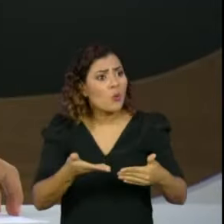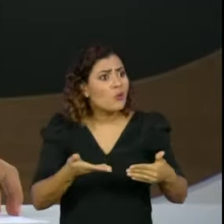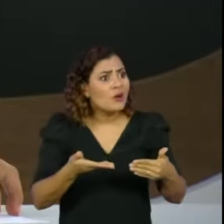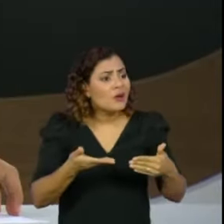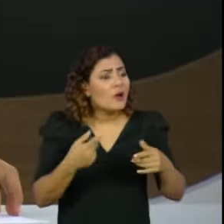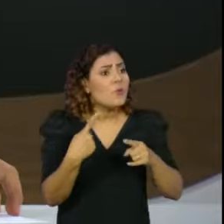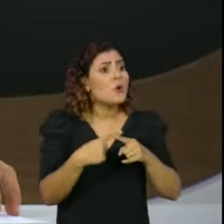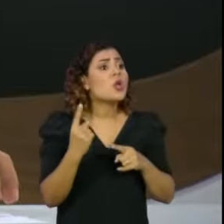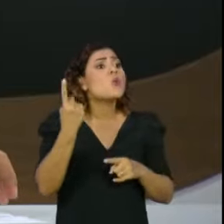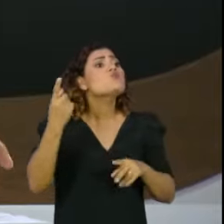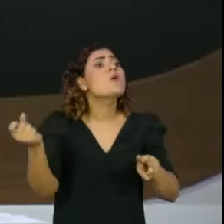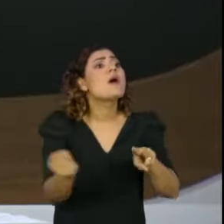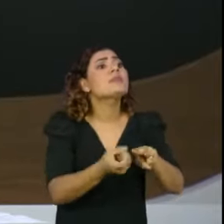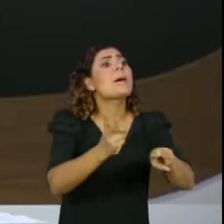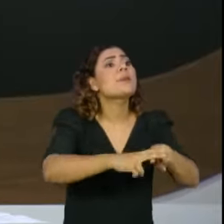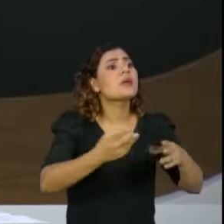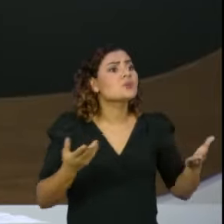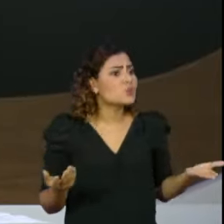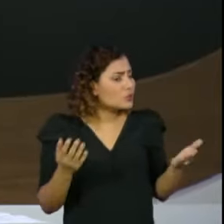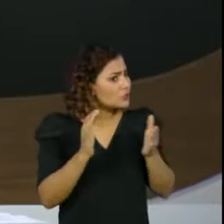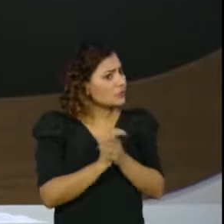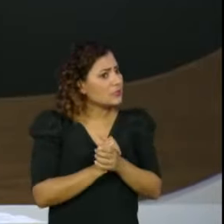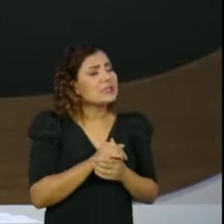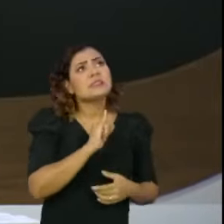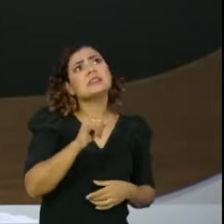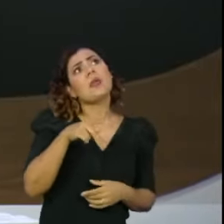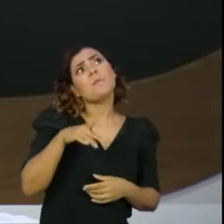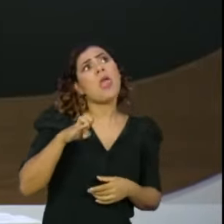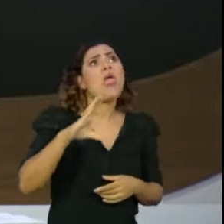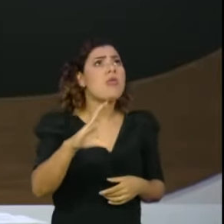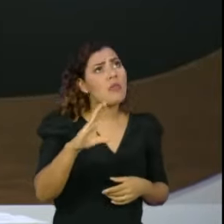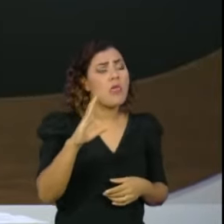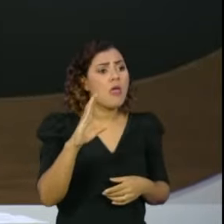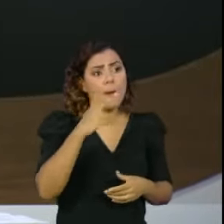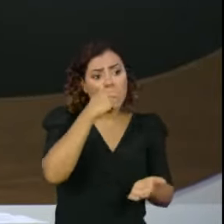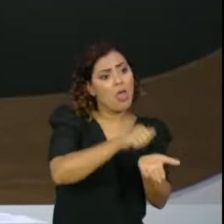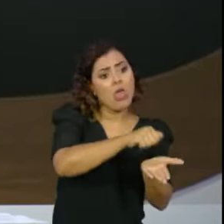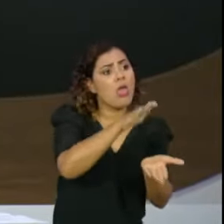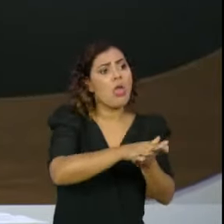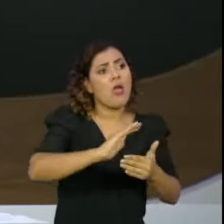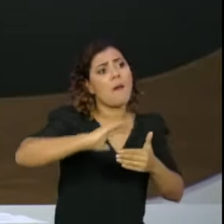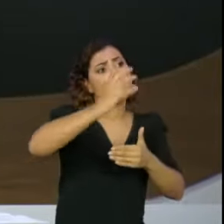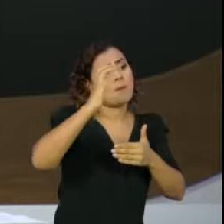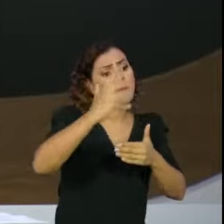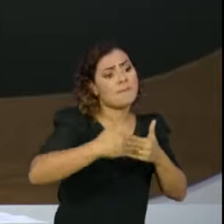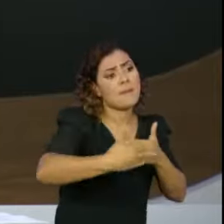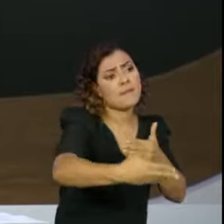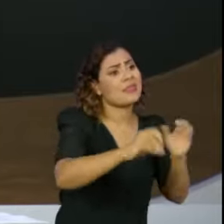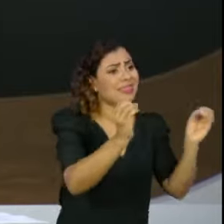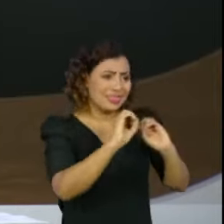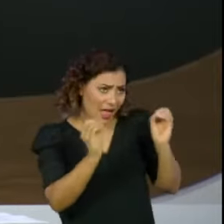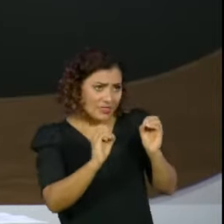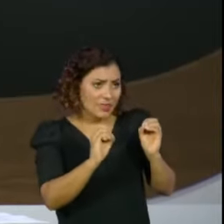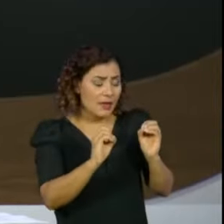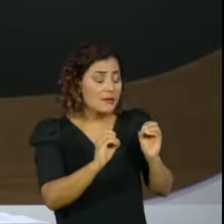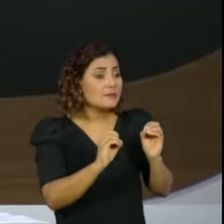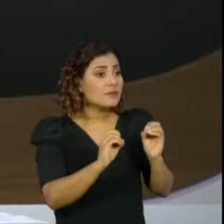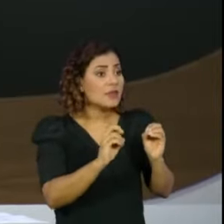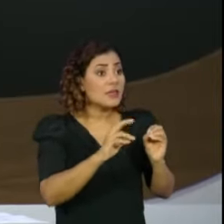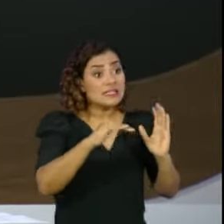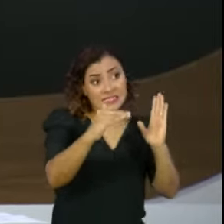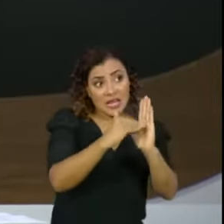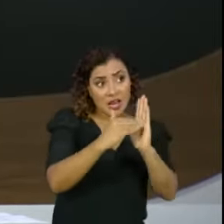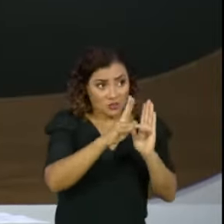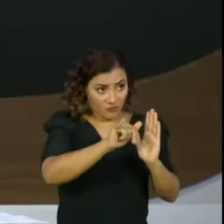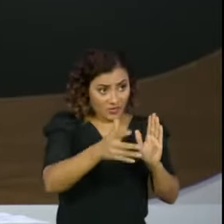dos seus pares está preso. Se essa PEC da impunidade passar na Câmara e chegar ao Senado, ela vai ter essa mesma